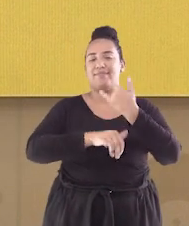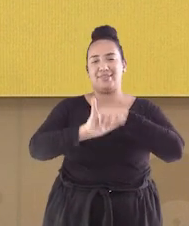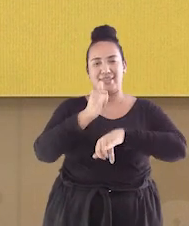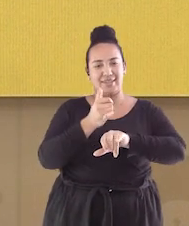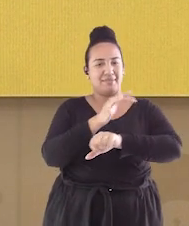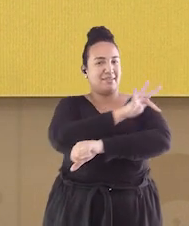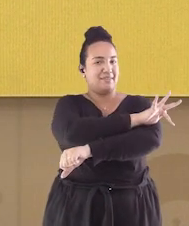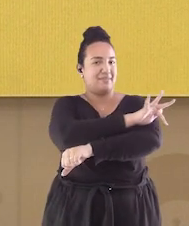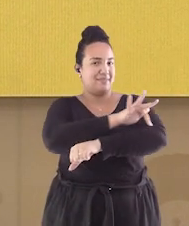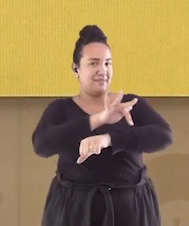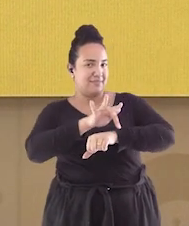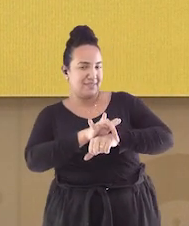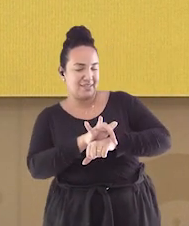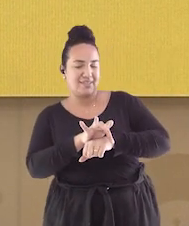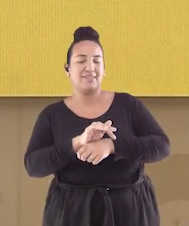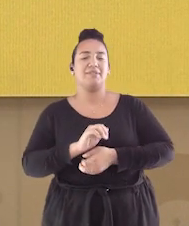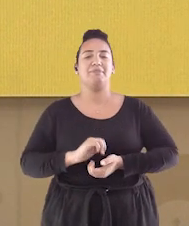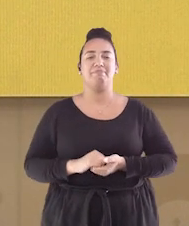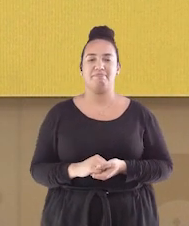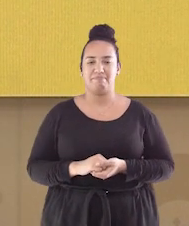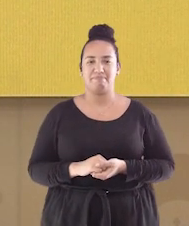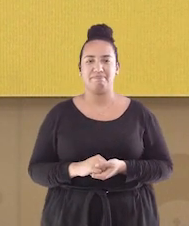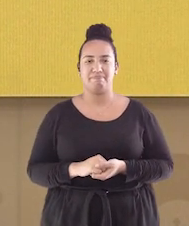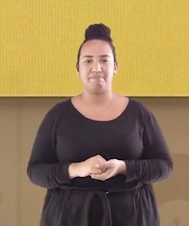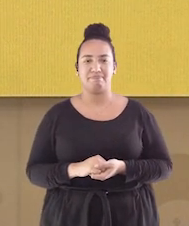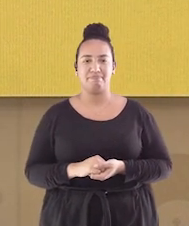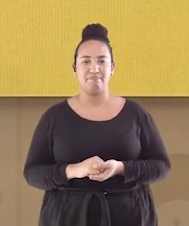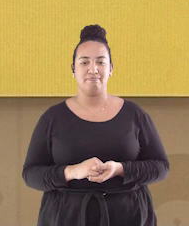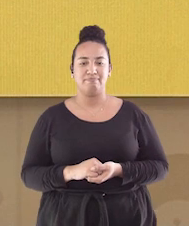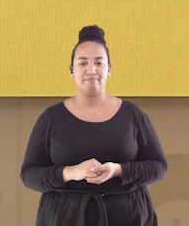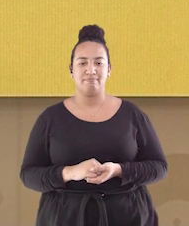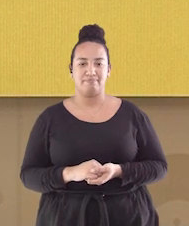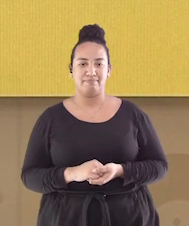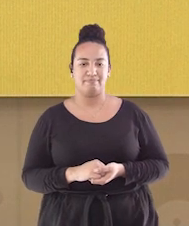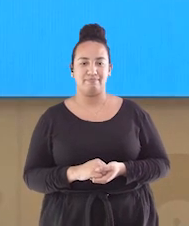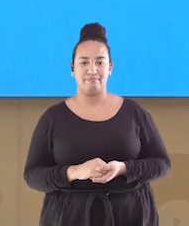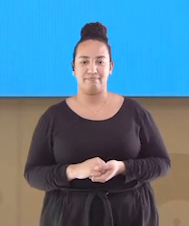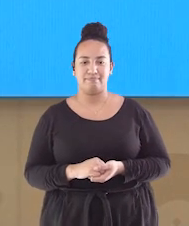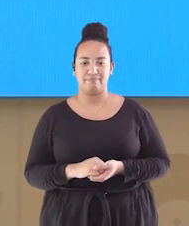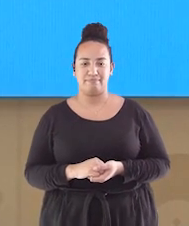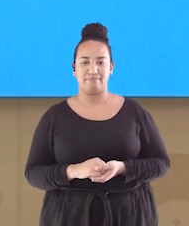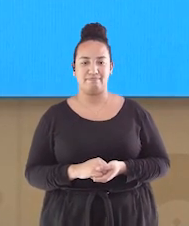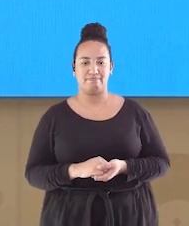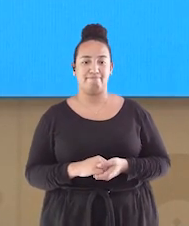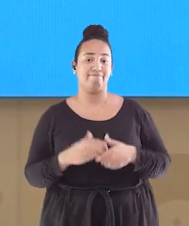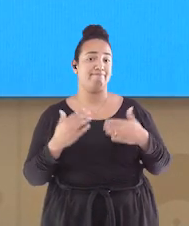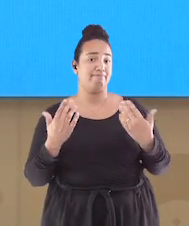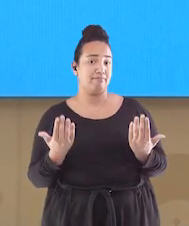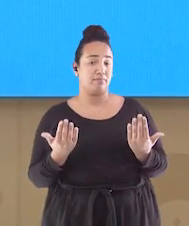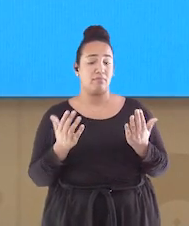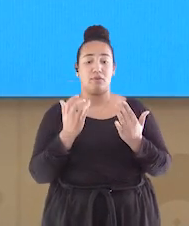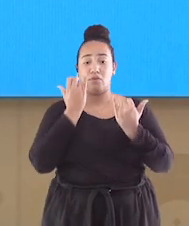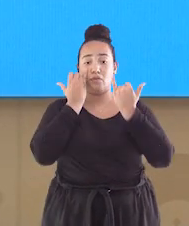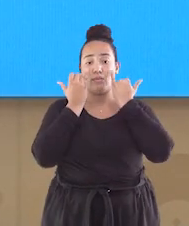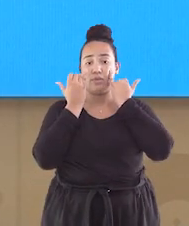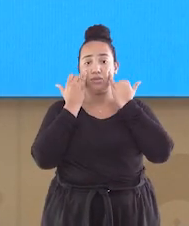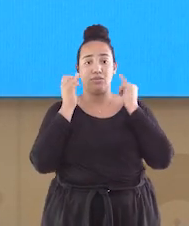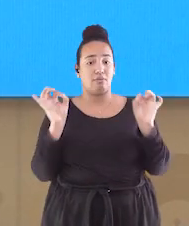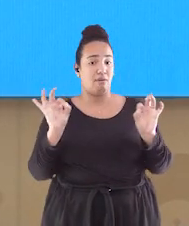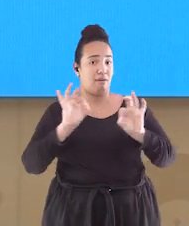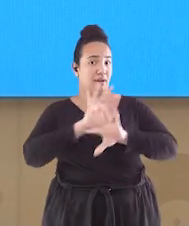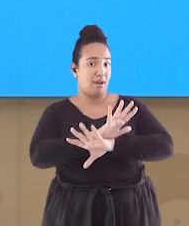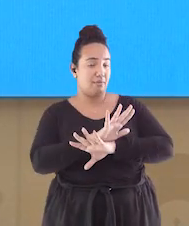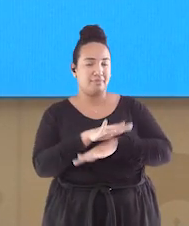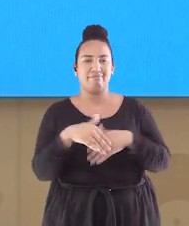de forma descontraída, divertida. E a notícia acaba por aqui. Viu